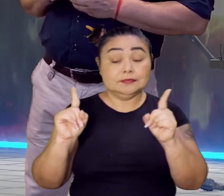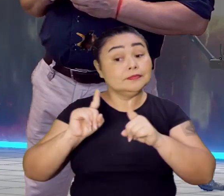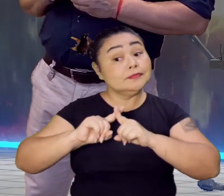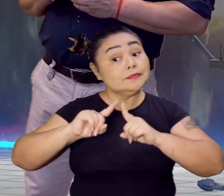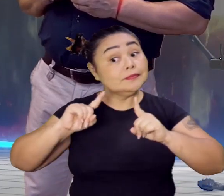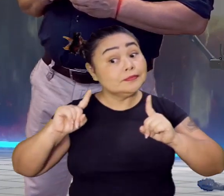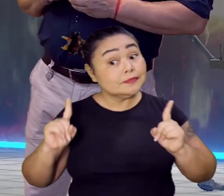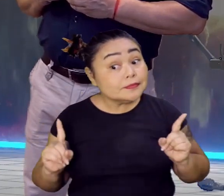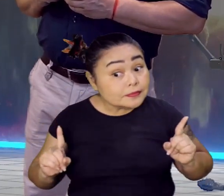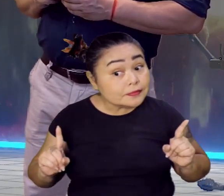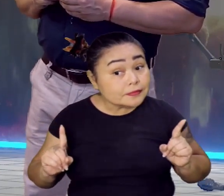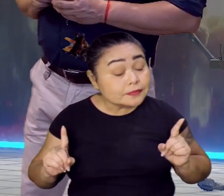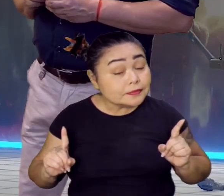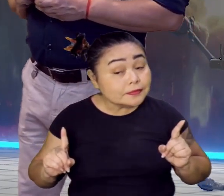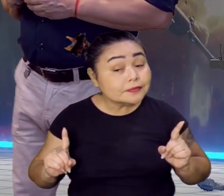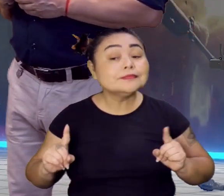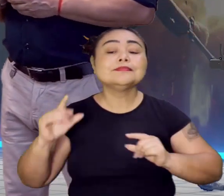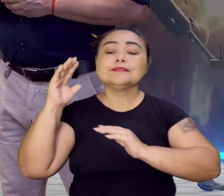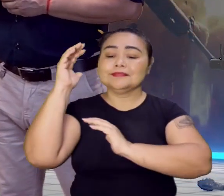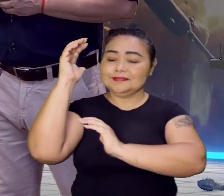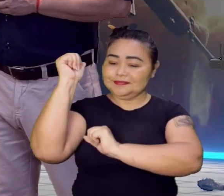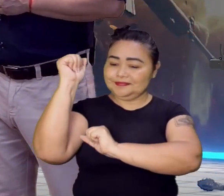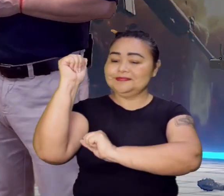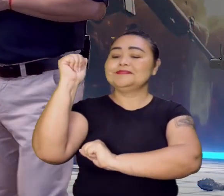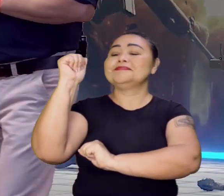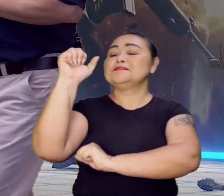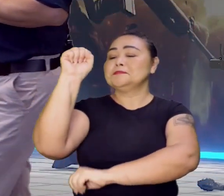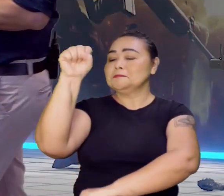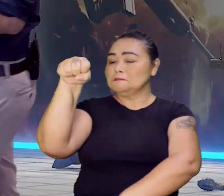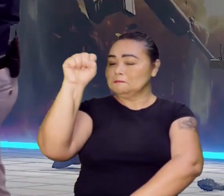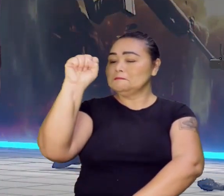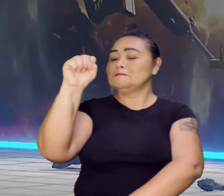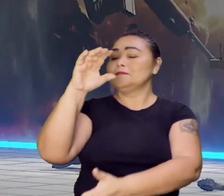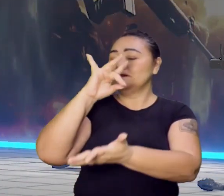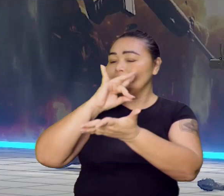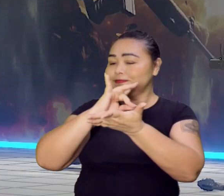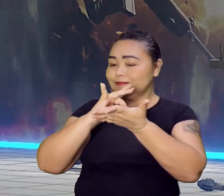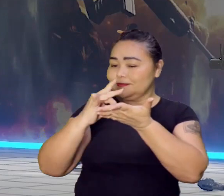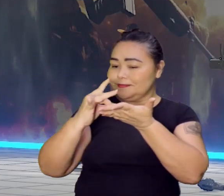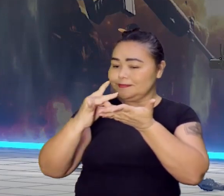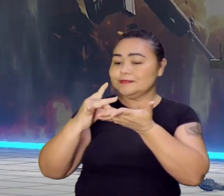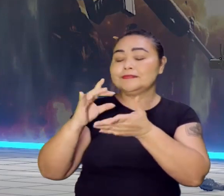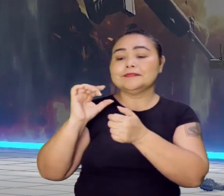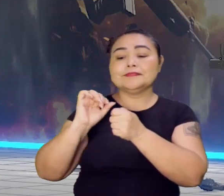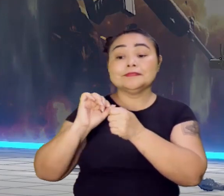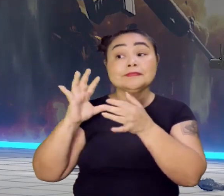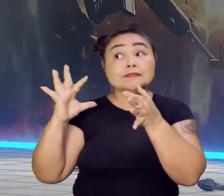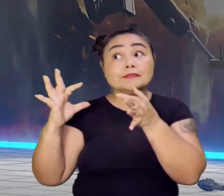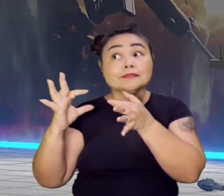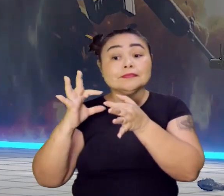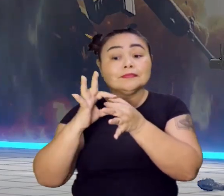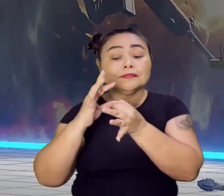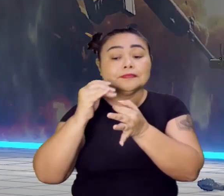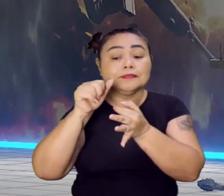a Espanha, sim. E a União Ibérica, como agora está na frente um rei